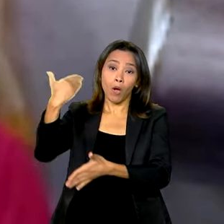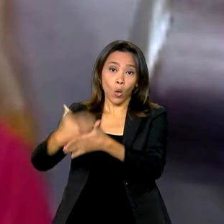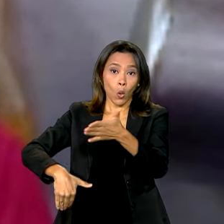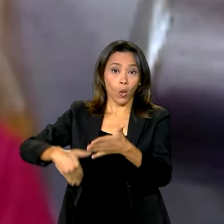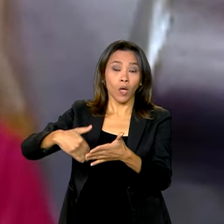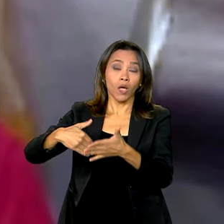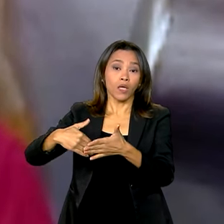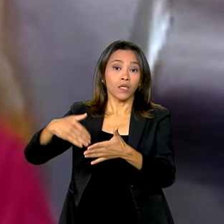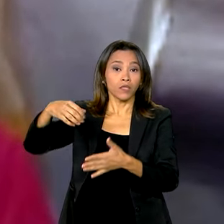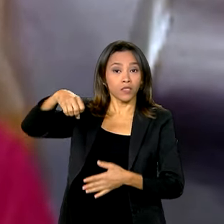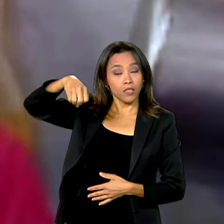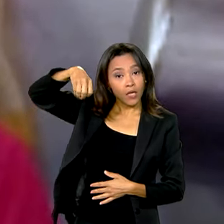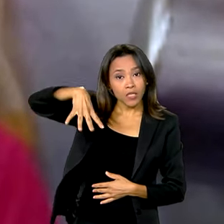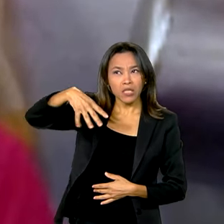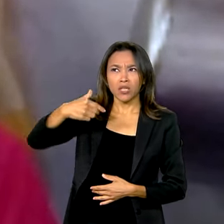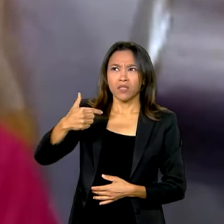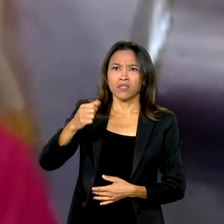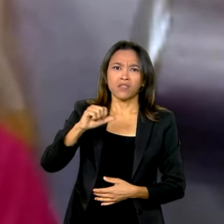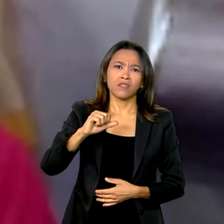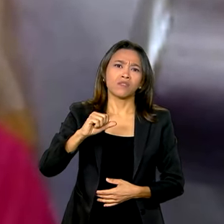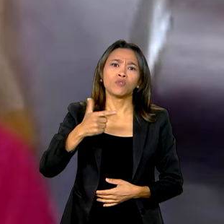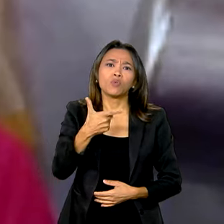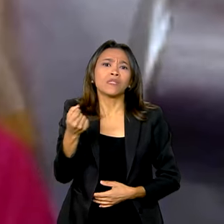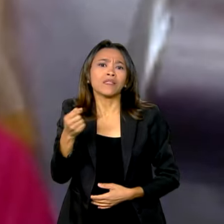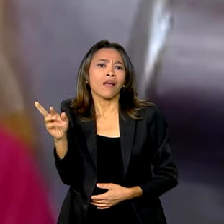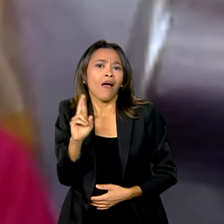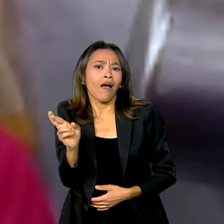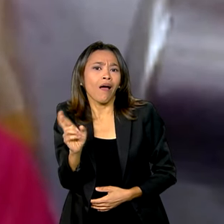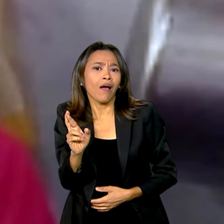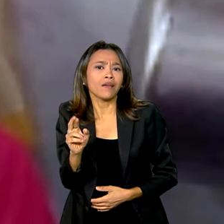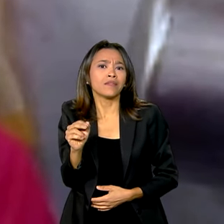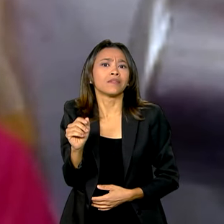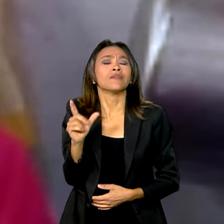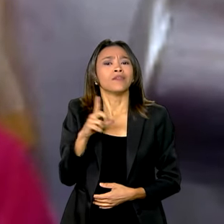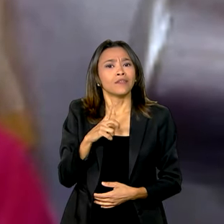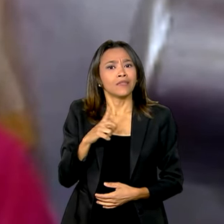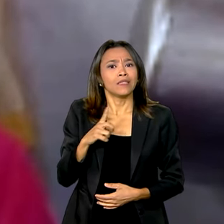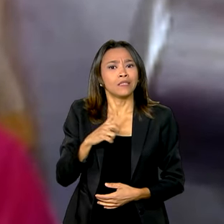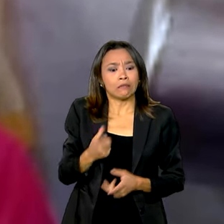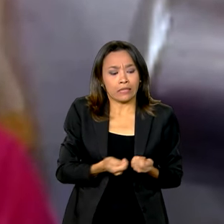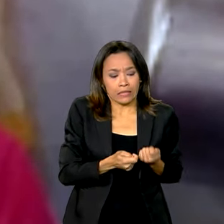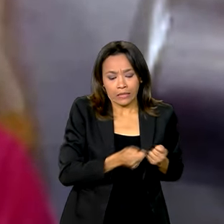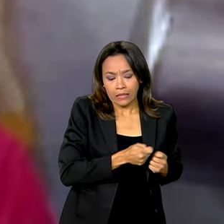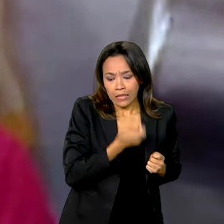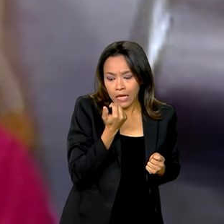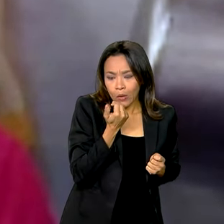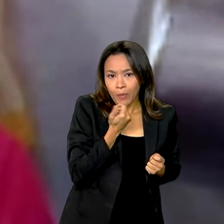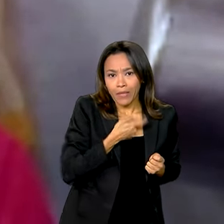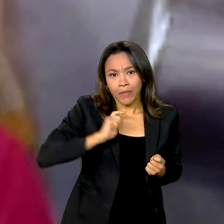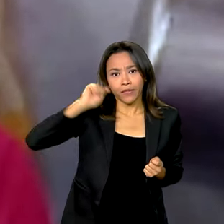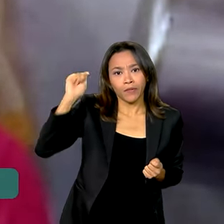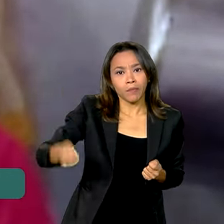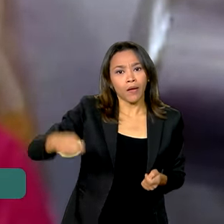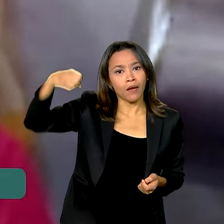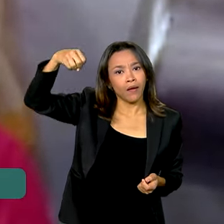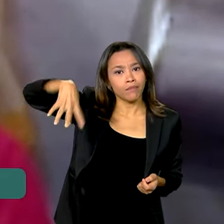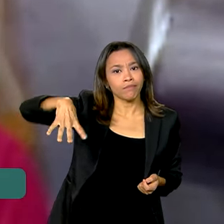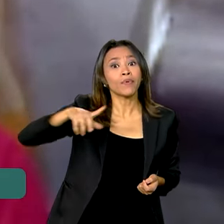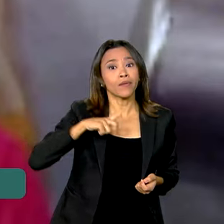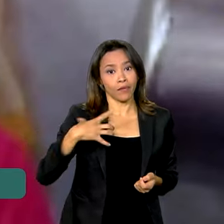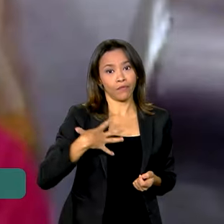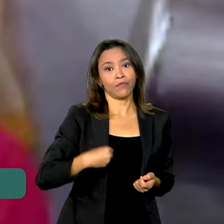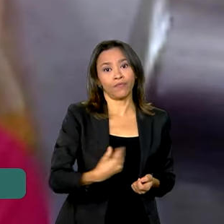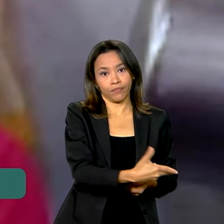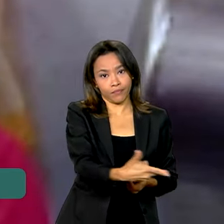cento e pouco, 200 reais, já fazia falta, assim, até para alimentação mesmo, porque a gente tem criança também,